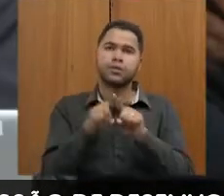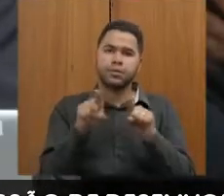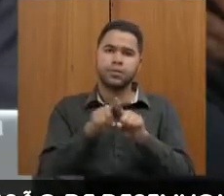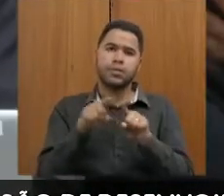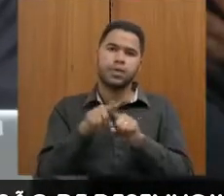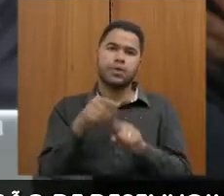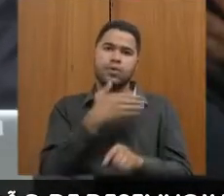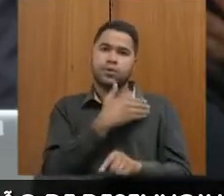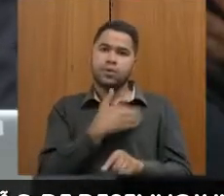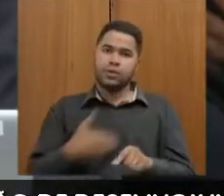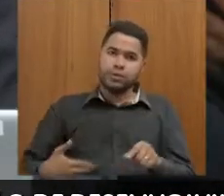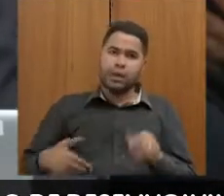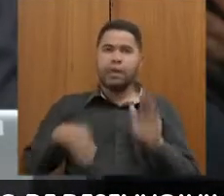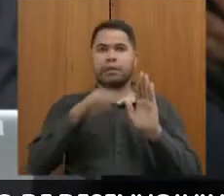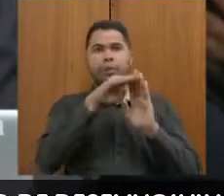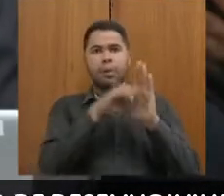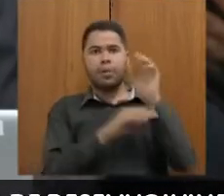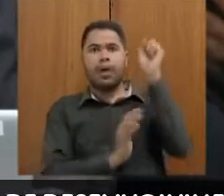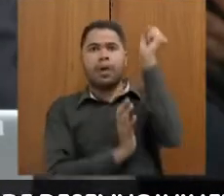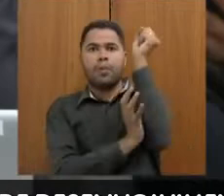Estado é muito complicado, muito burocrático.